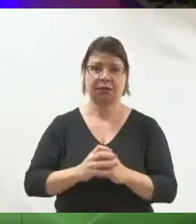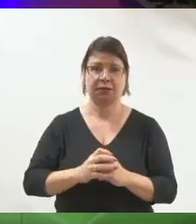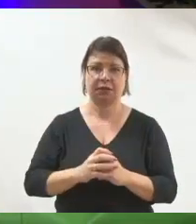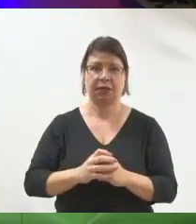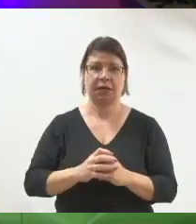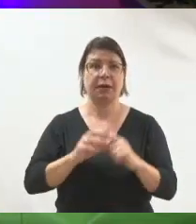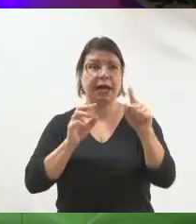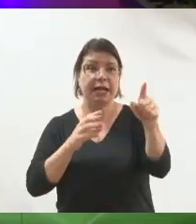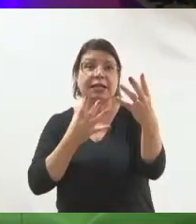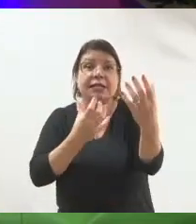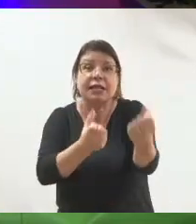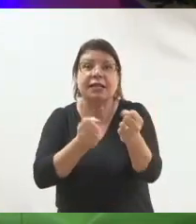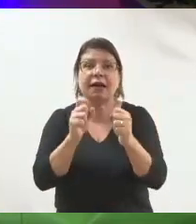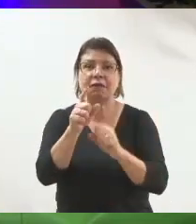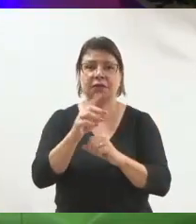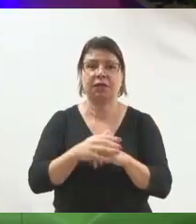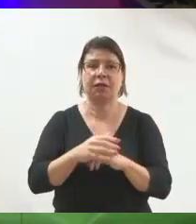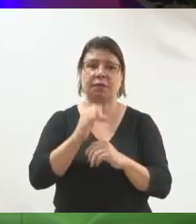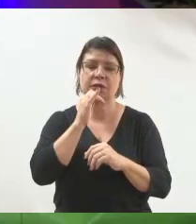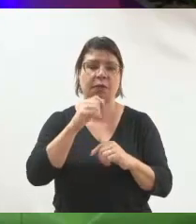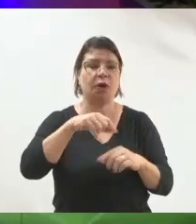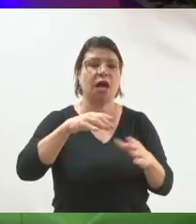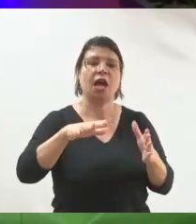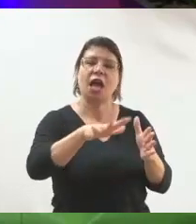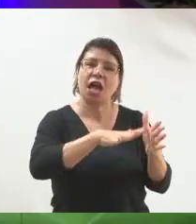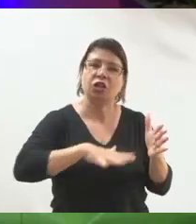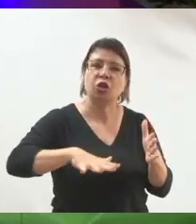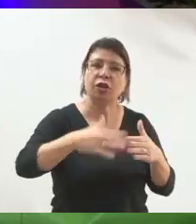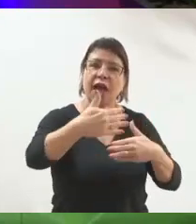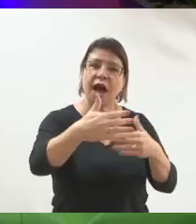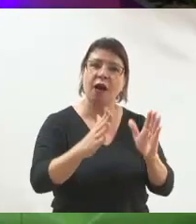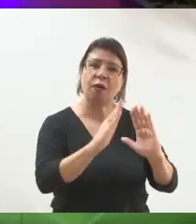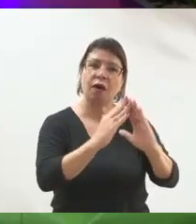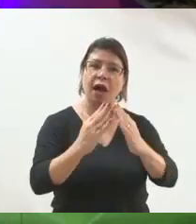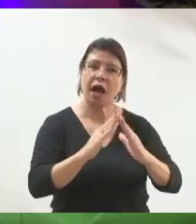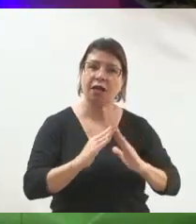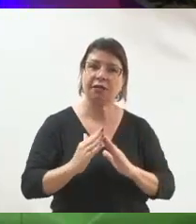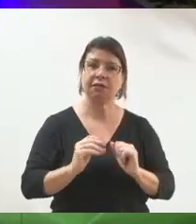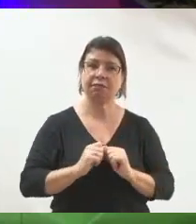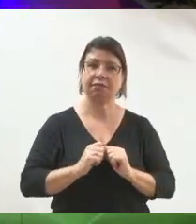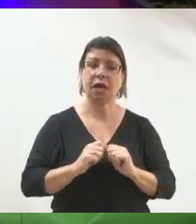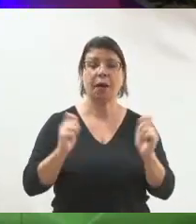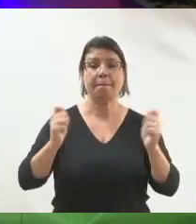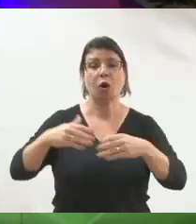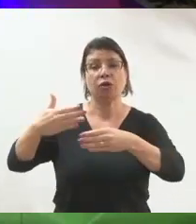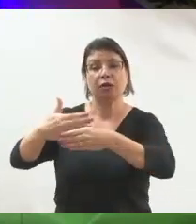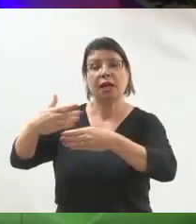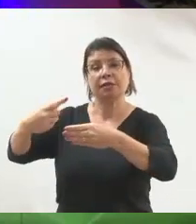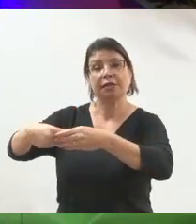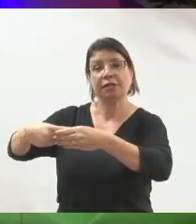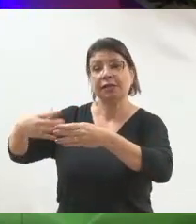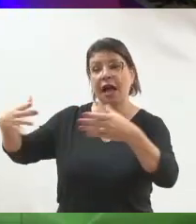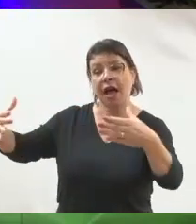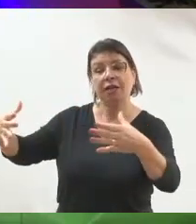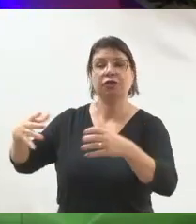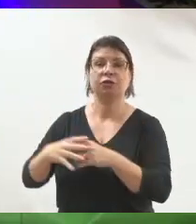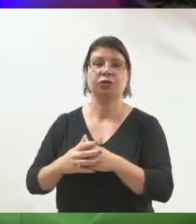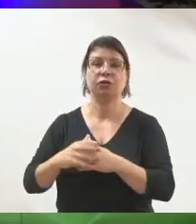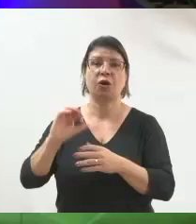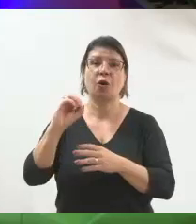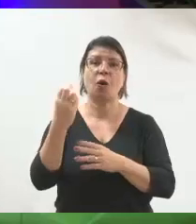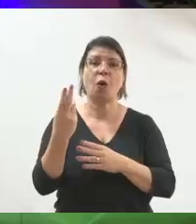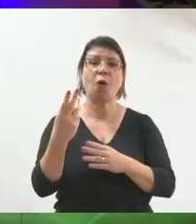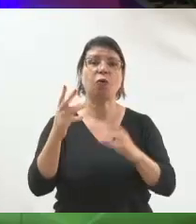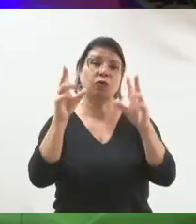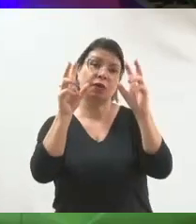pode ser de um bairro, pode ser de um pedaço do bairro, a sua representação pode ser temática. Por exemplo, eu estou vendo, eu viajo o Brasil,